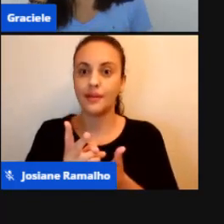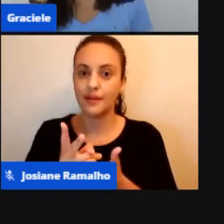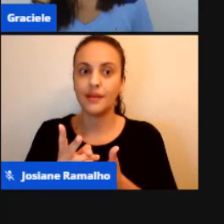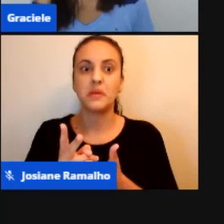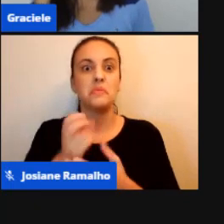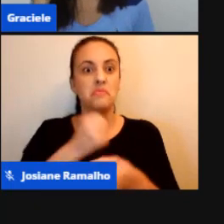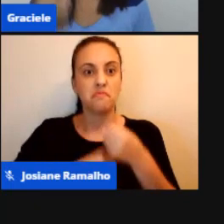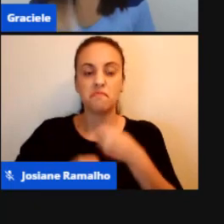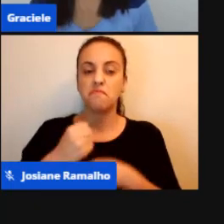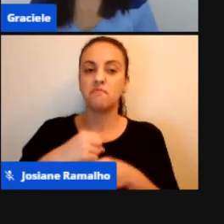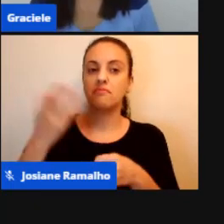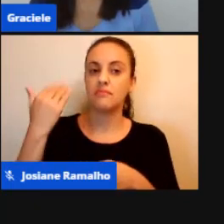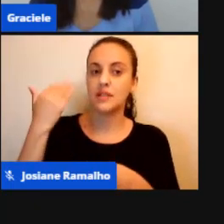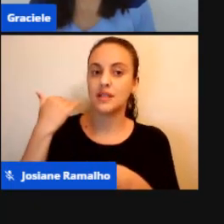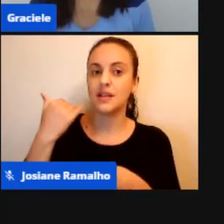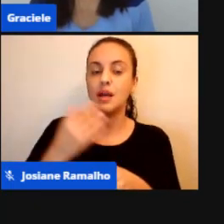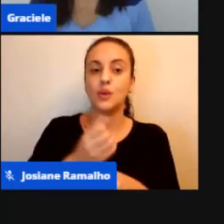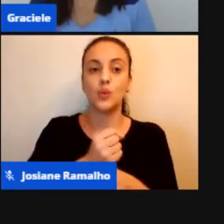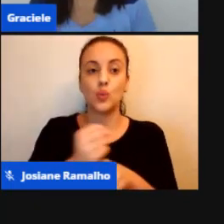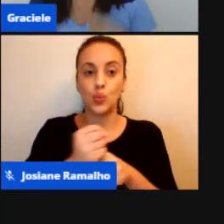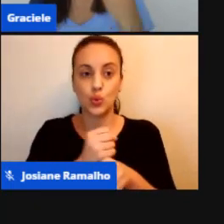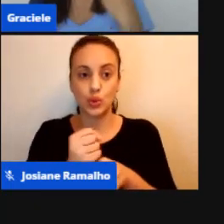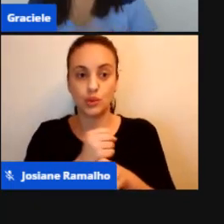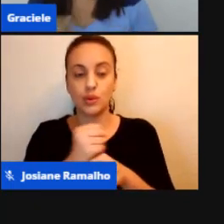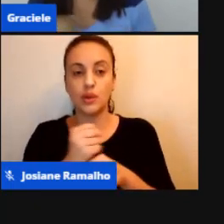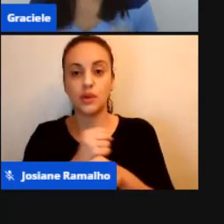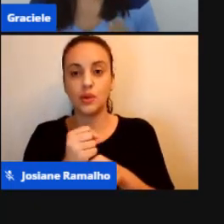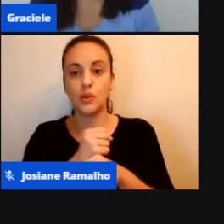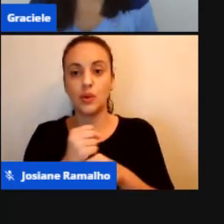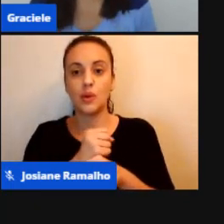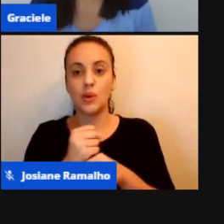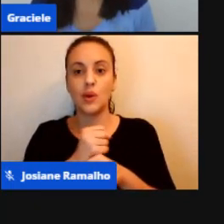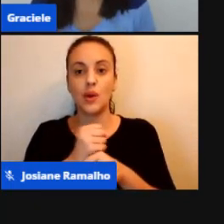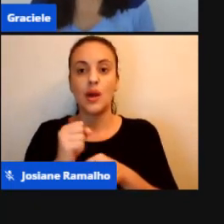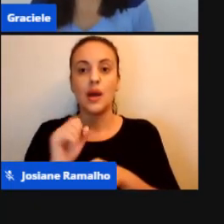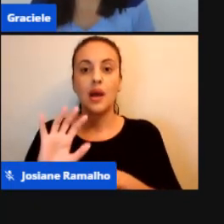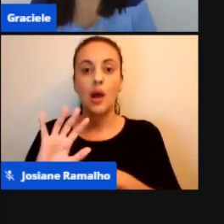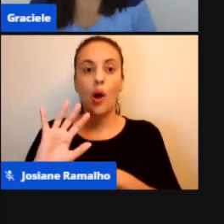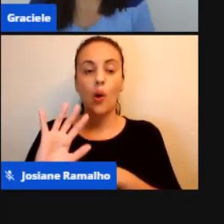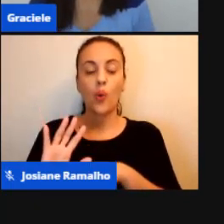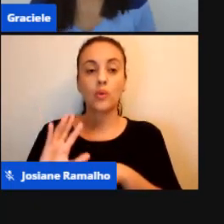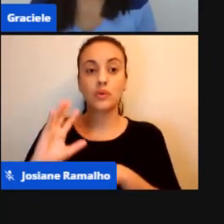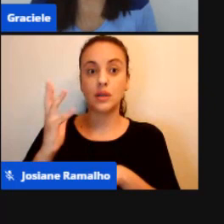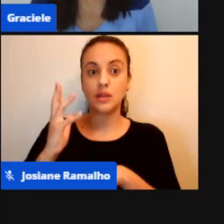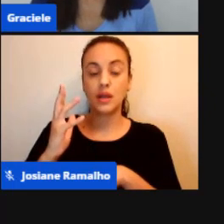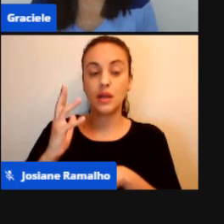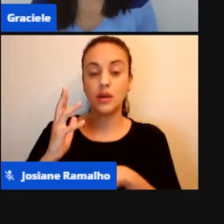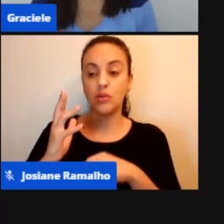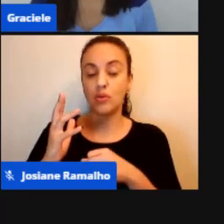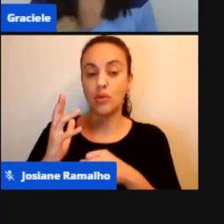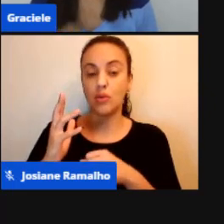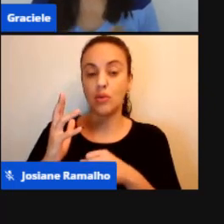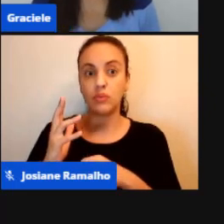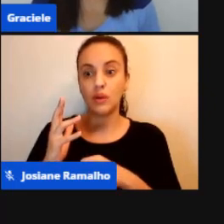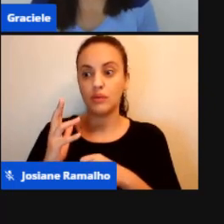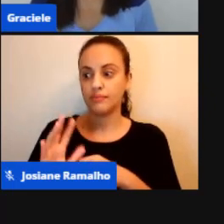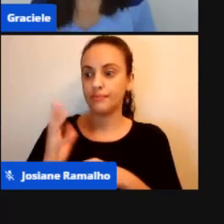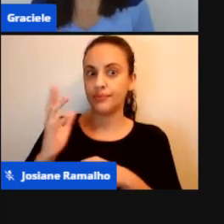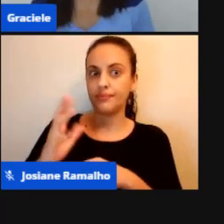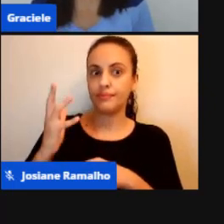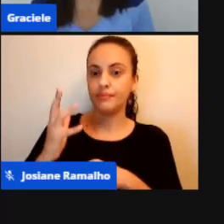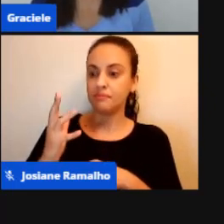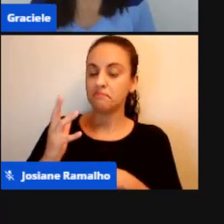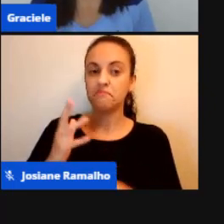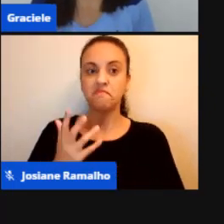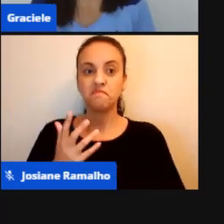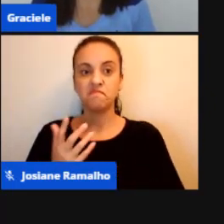ano, aconteceram muitas situações prazerosas